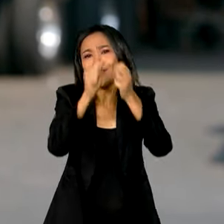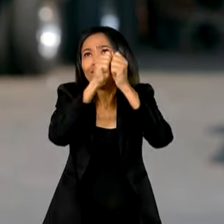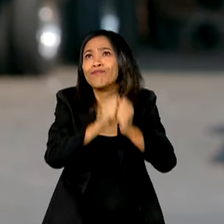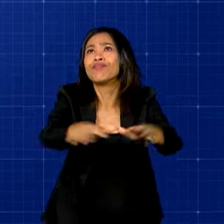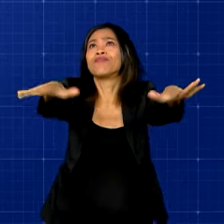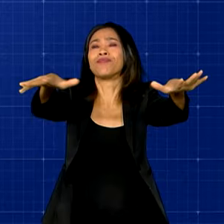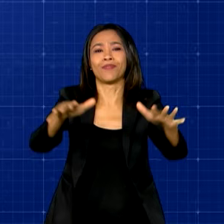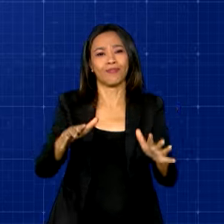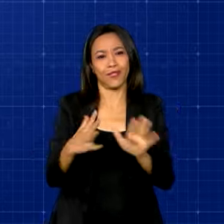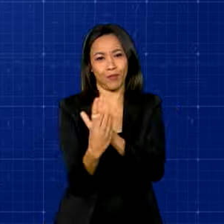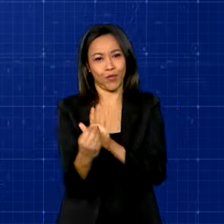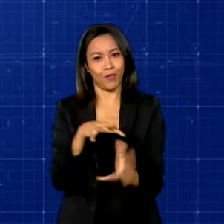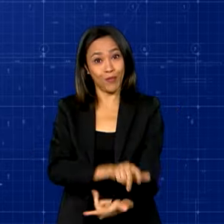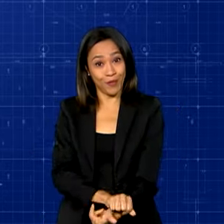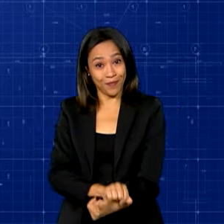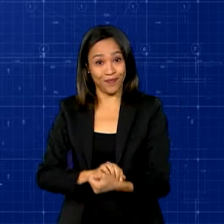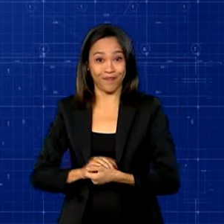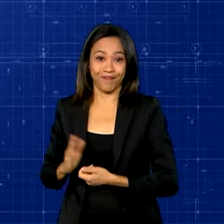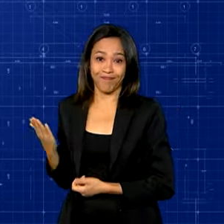mundo todo.